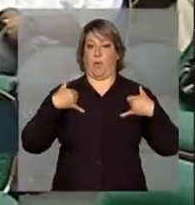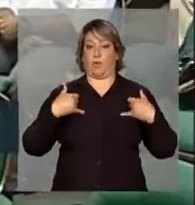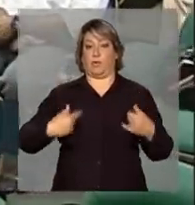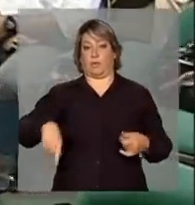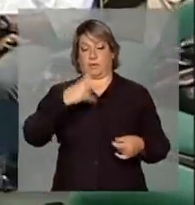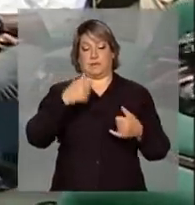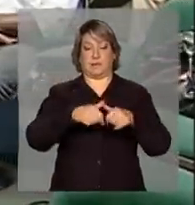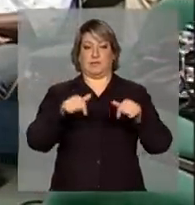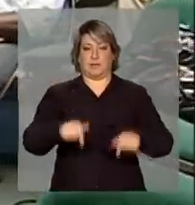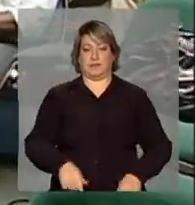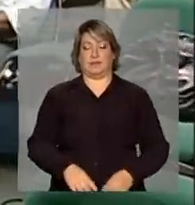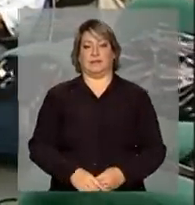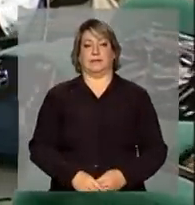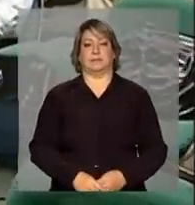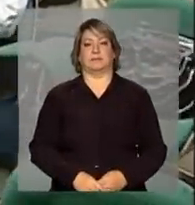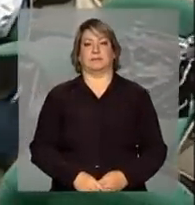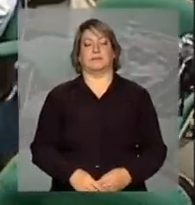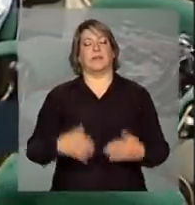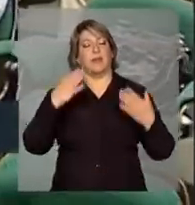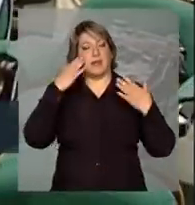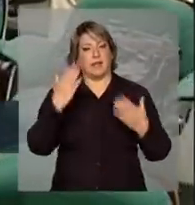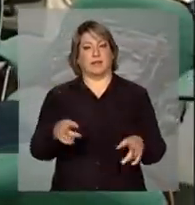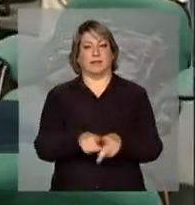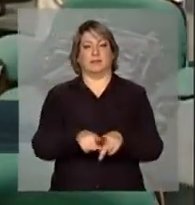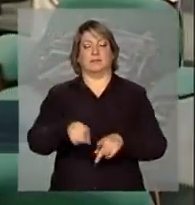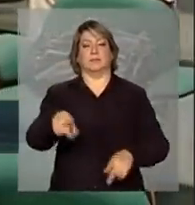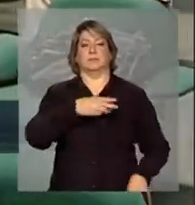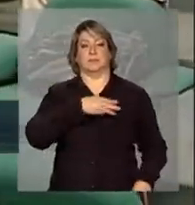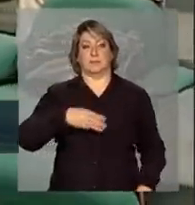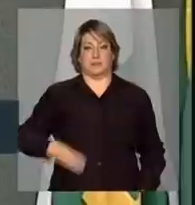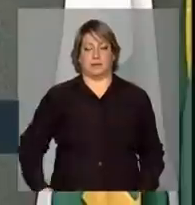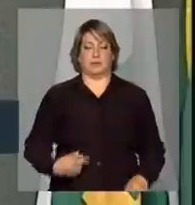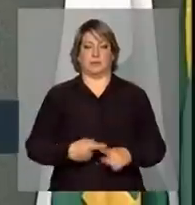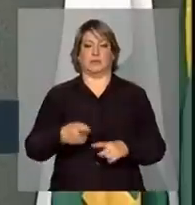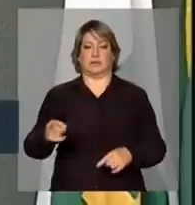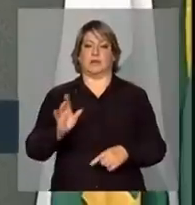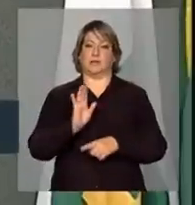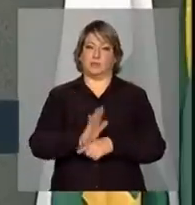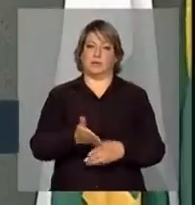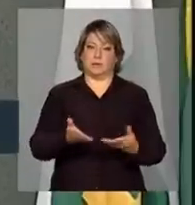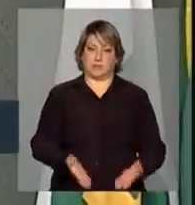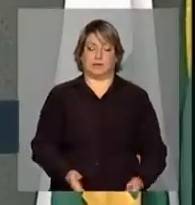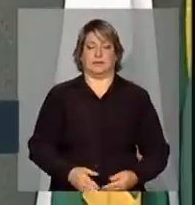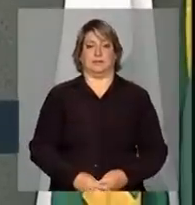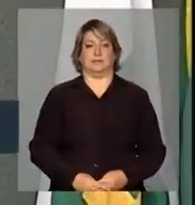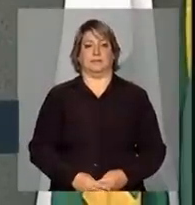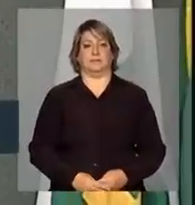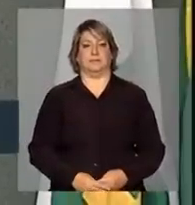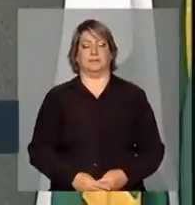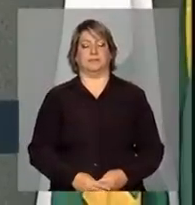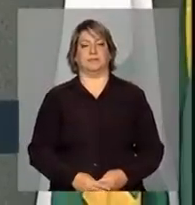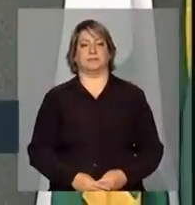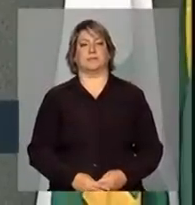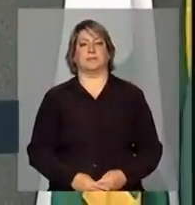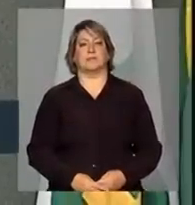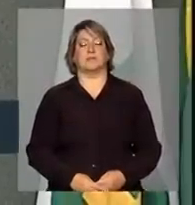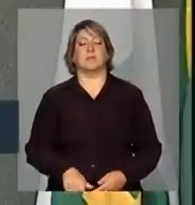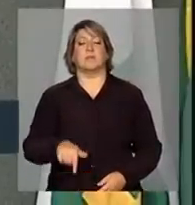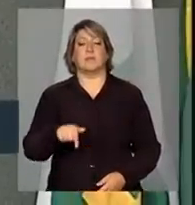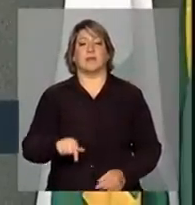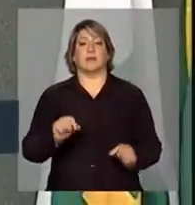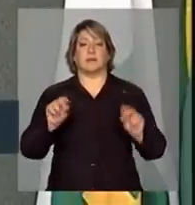que estão aqui. E agradecemos ao ministro por ter permitido isso. Aqui é a questão do